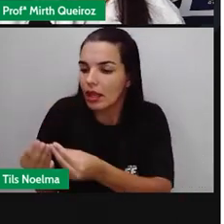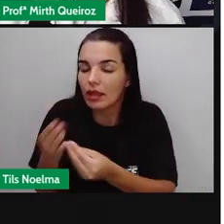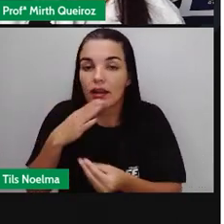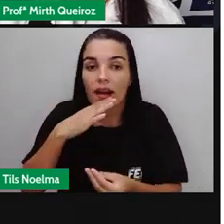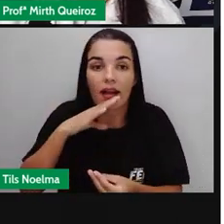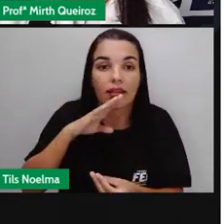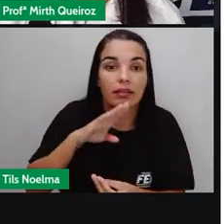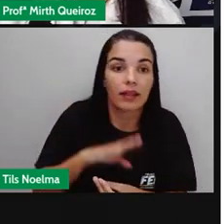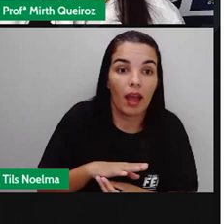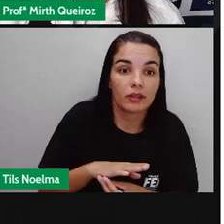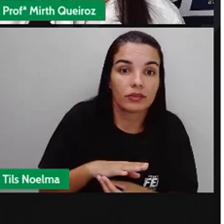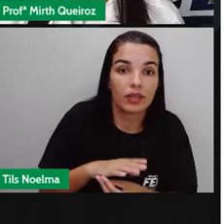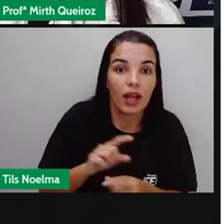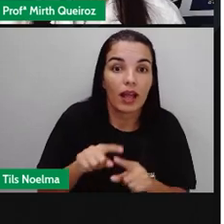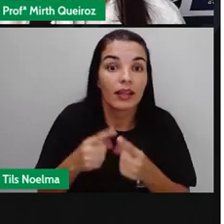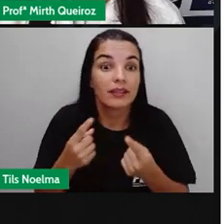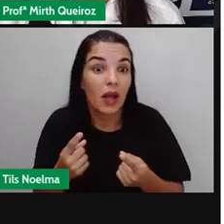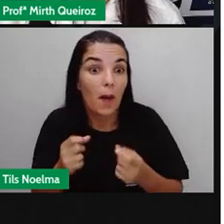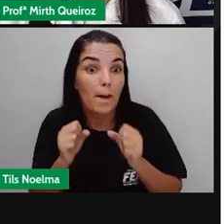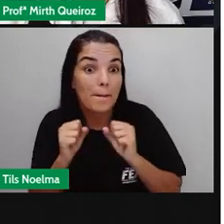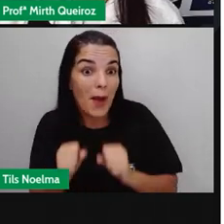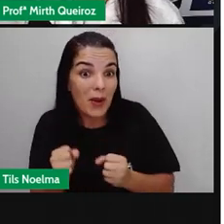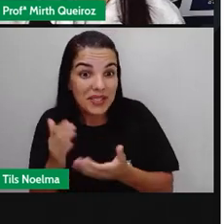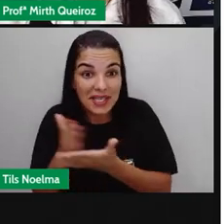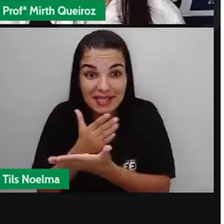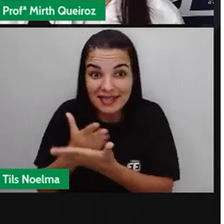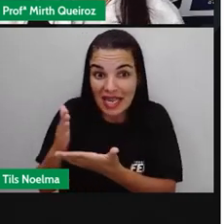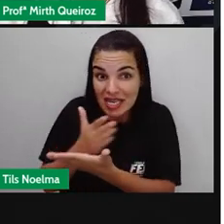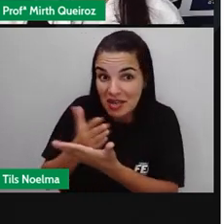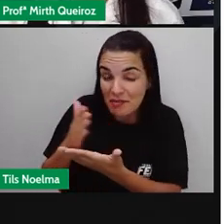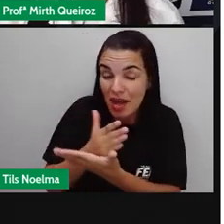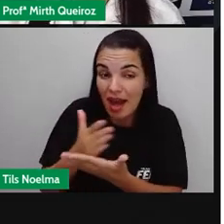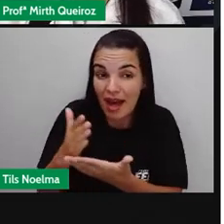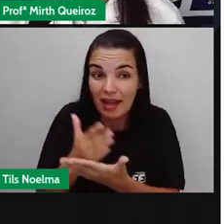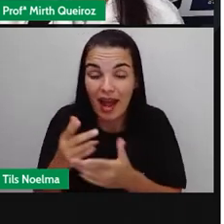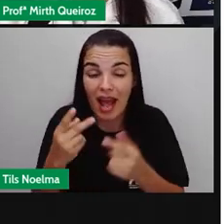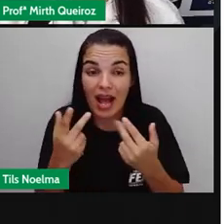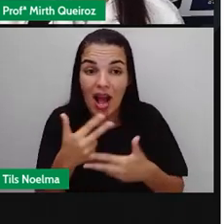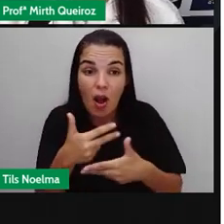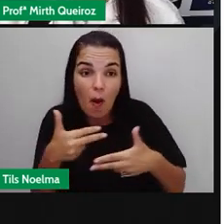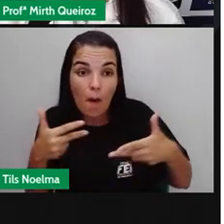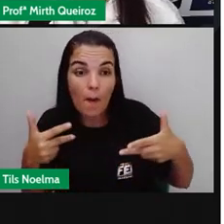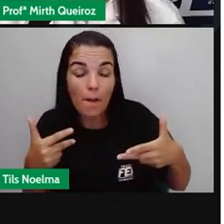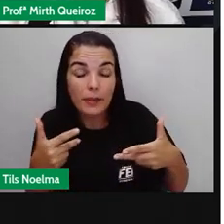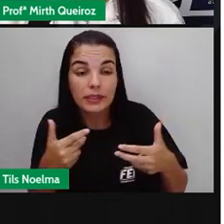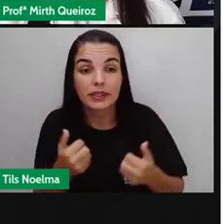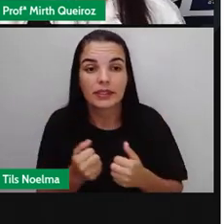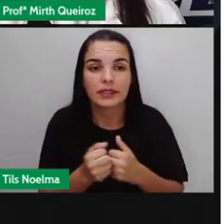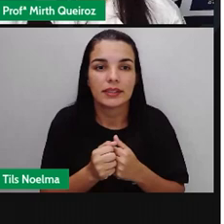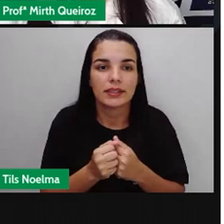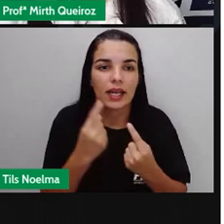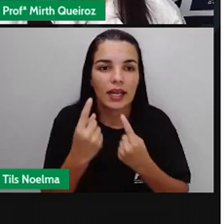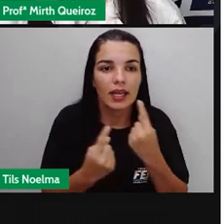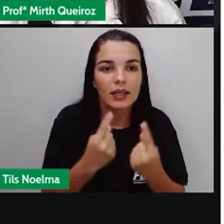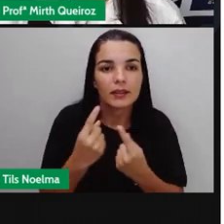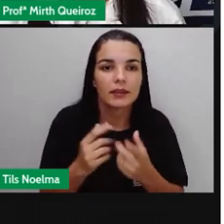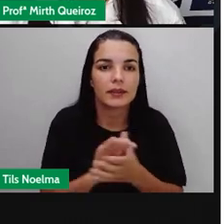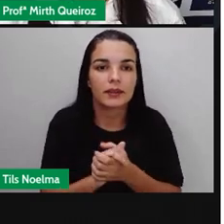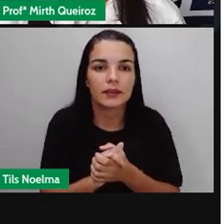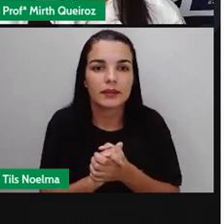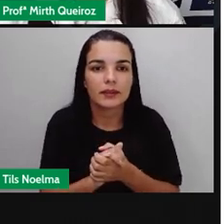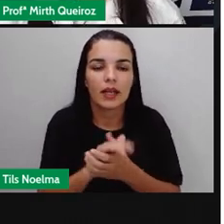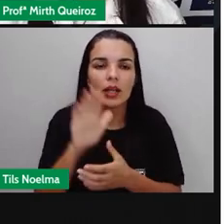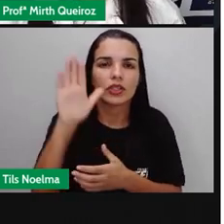servir também, então, para separar coisas, né? Quando a gente está enumerando objetos aí, nesse caso. Emanuel,